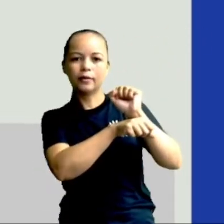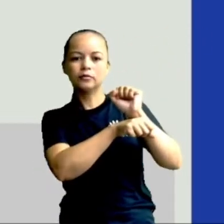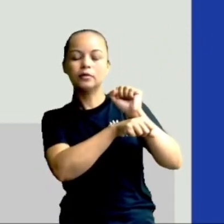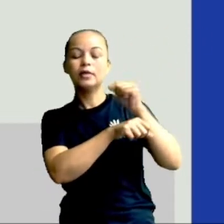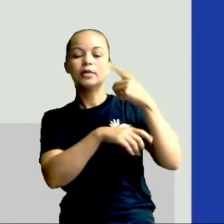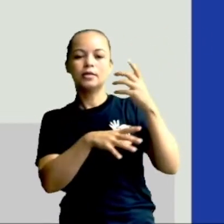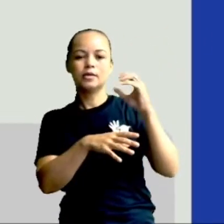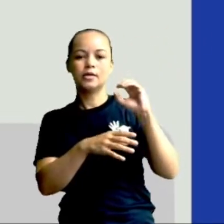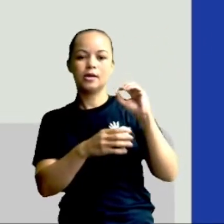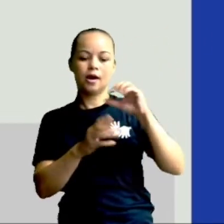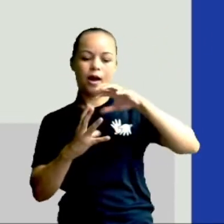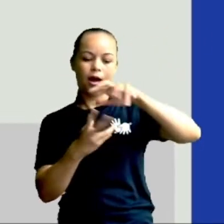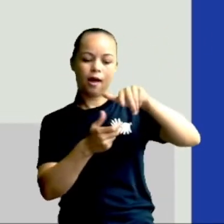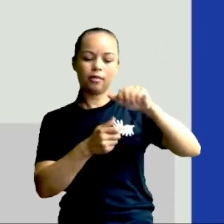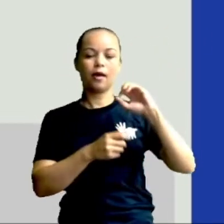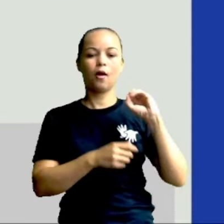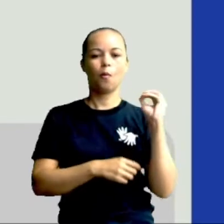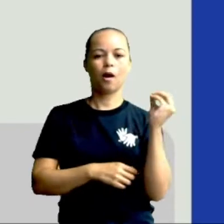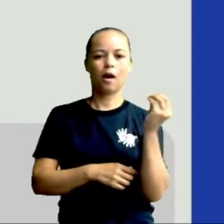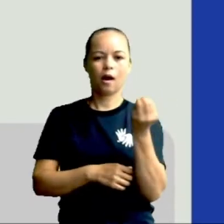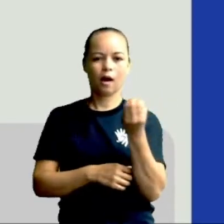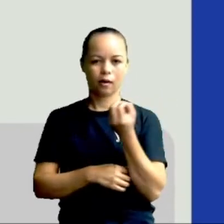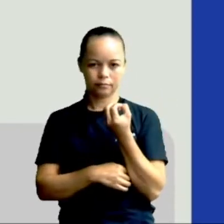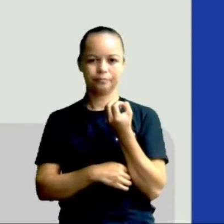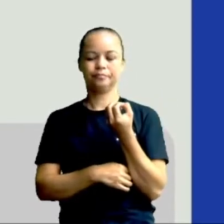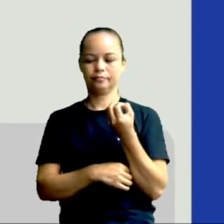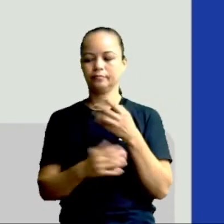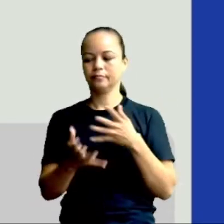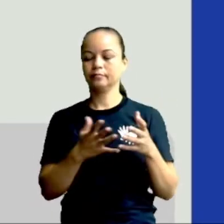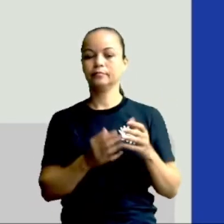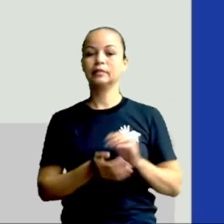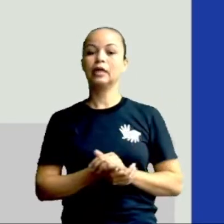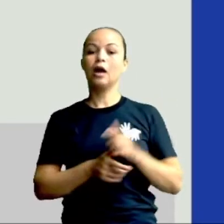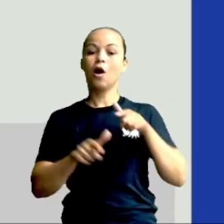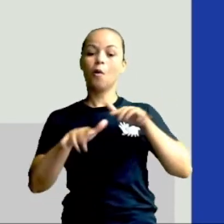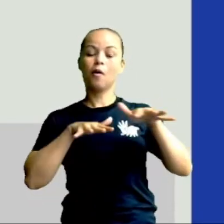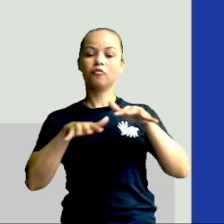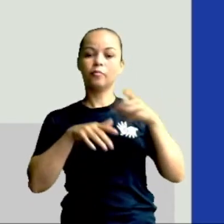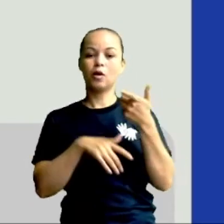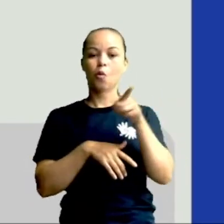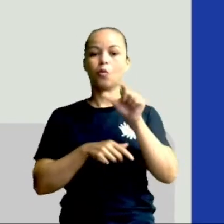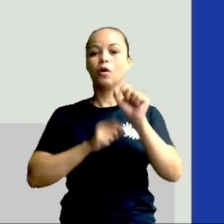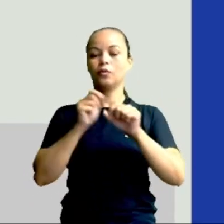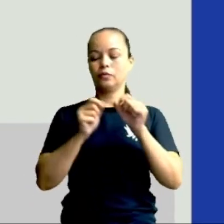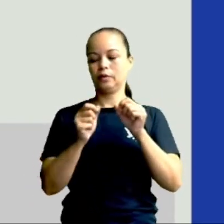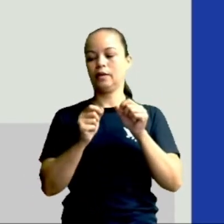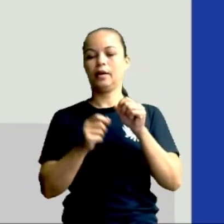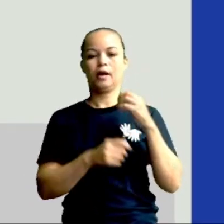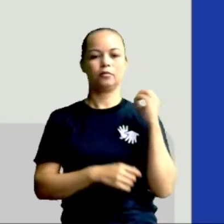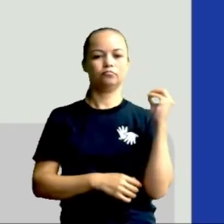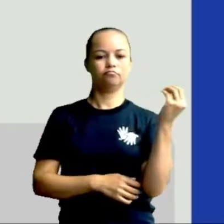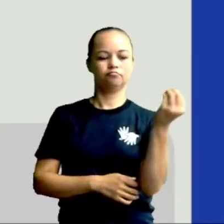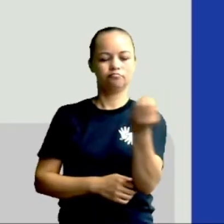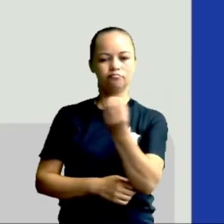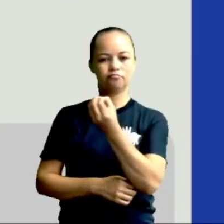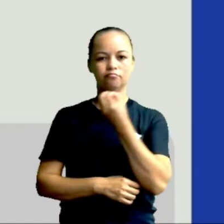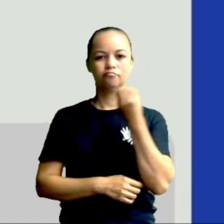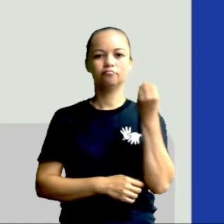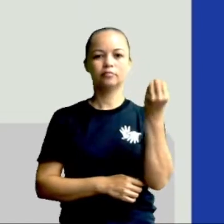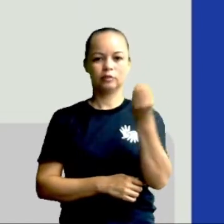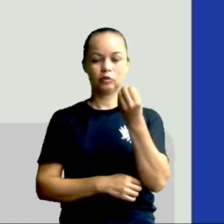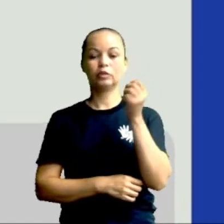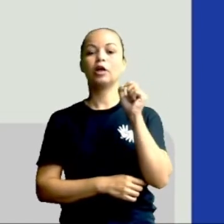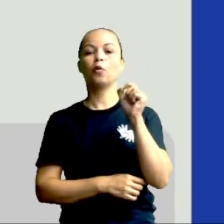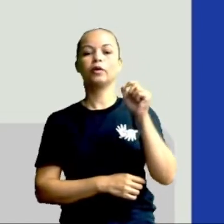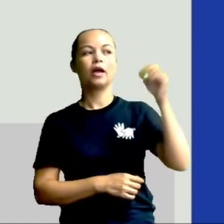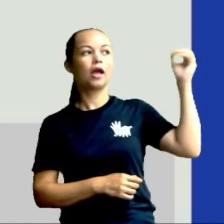A translação, que já é um outro movimento, certo? É o movimento que ela executa ao redor do Sol. Tá? Como eu